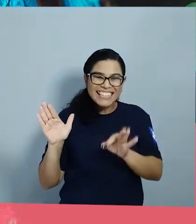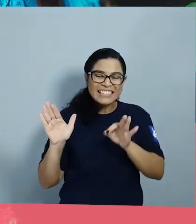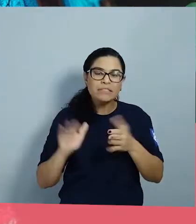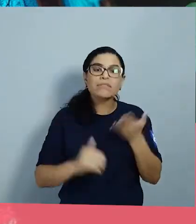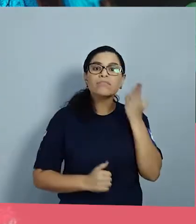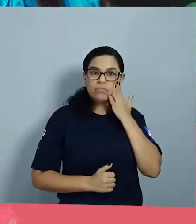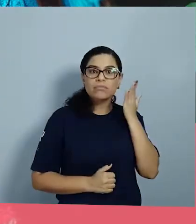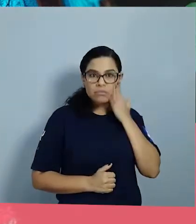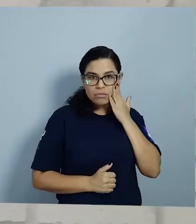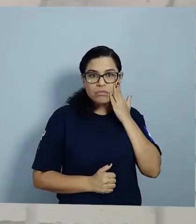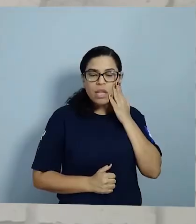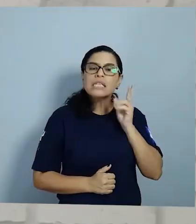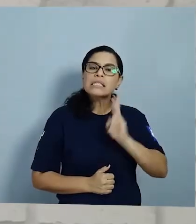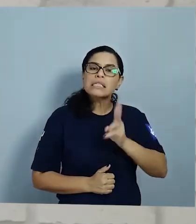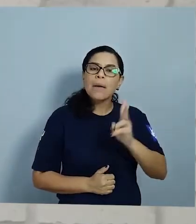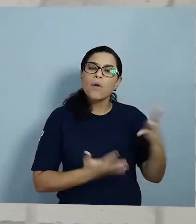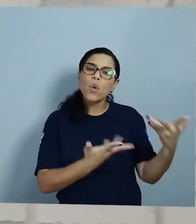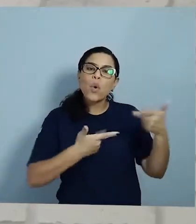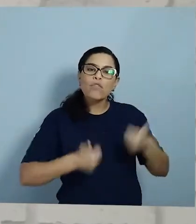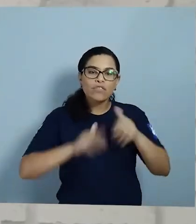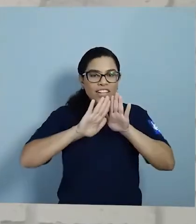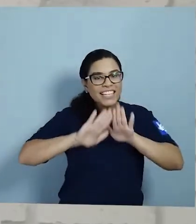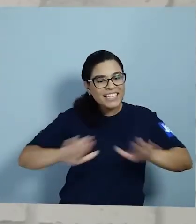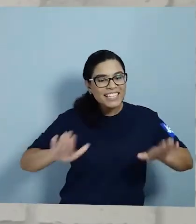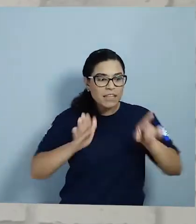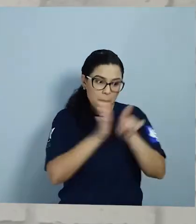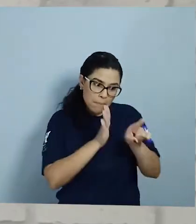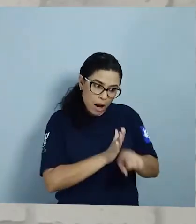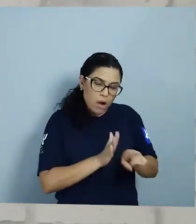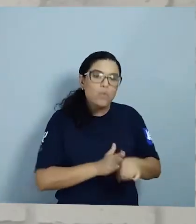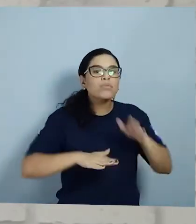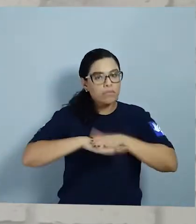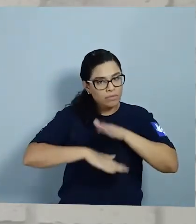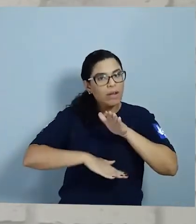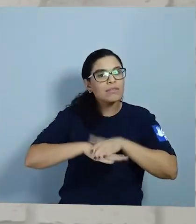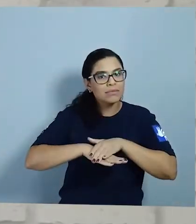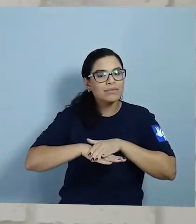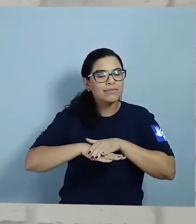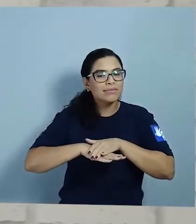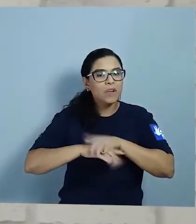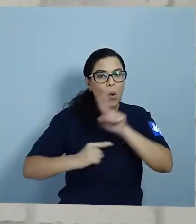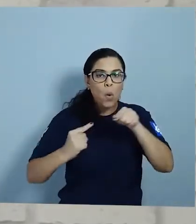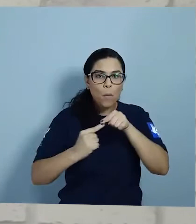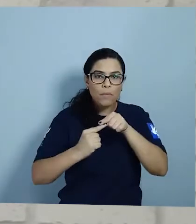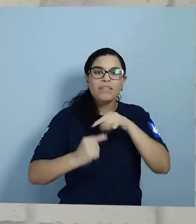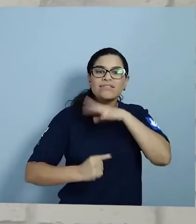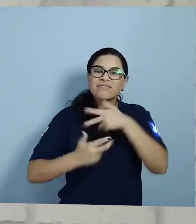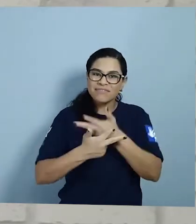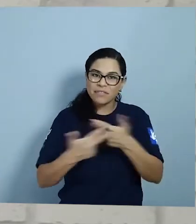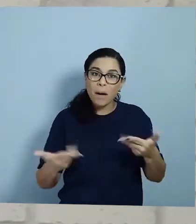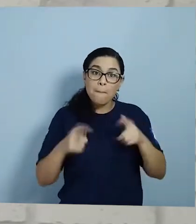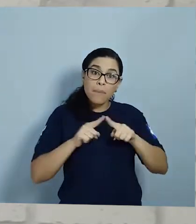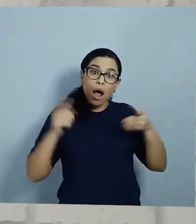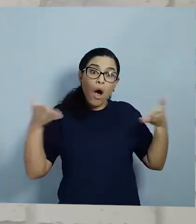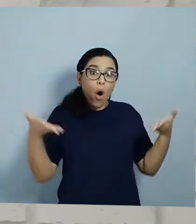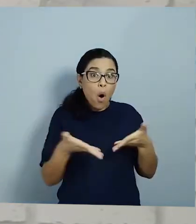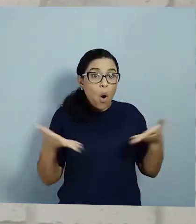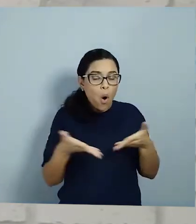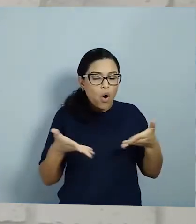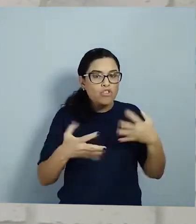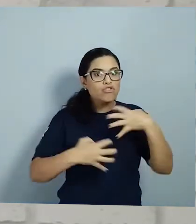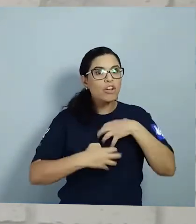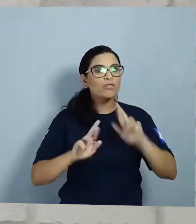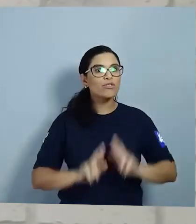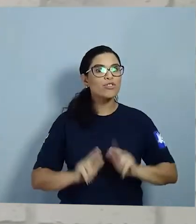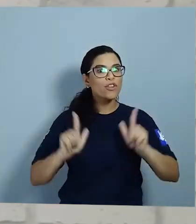Como vocês já sabem Eu sempre chamo algumas crianças Para fazerem as perguntas em relação aos bichinhos Mas hoje a pergunta vai ser